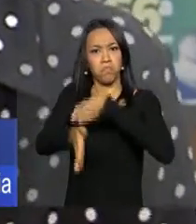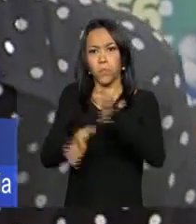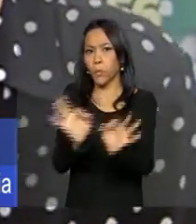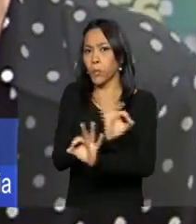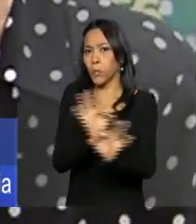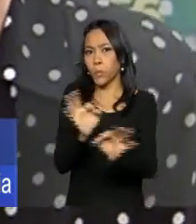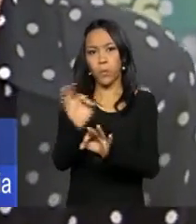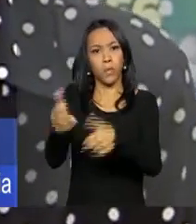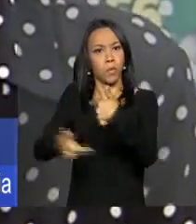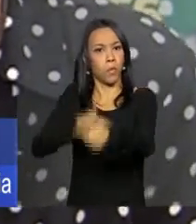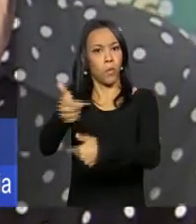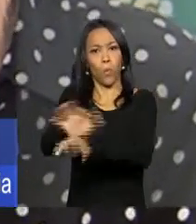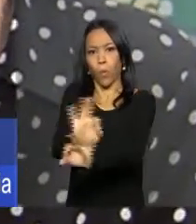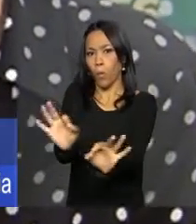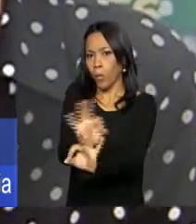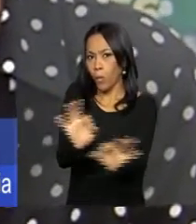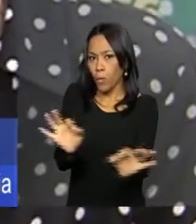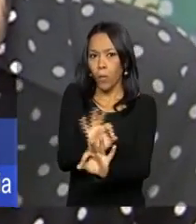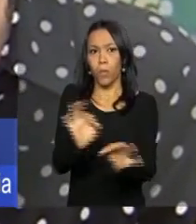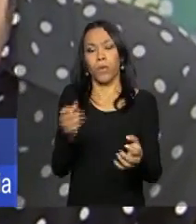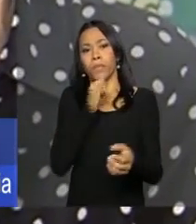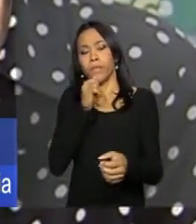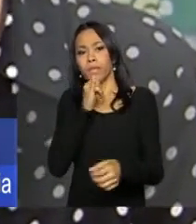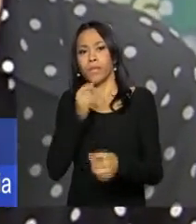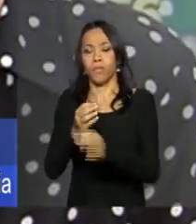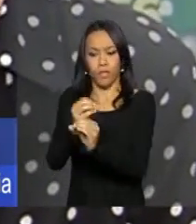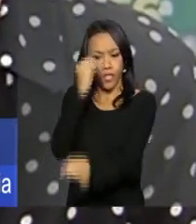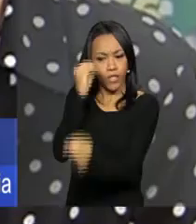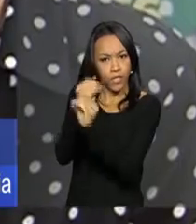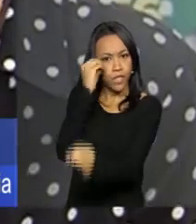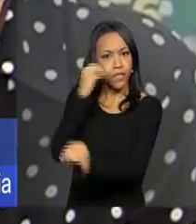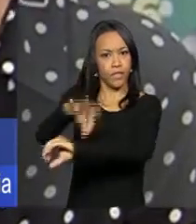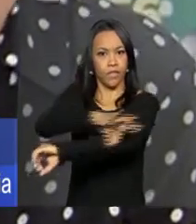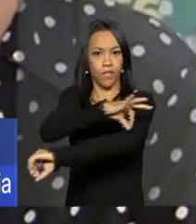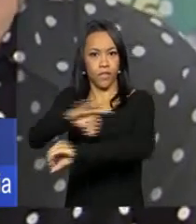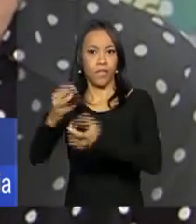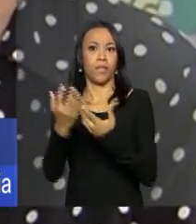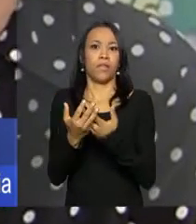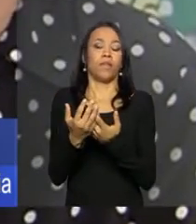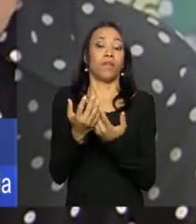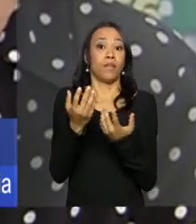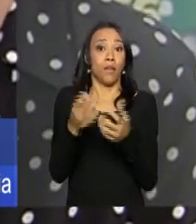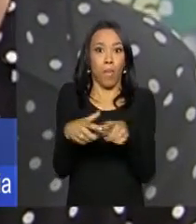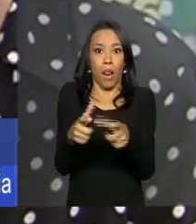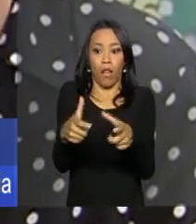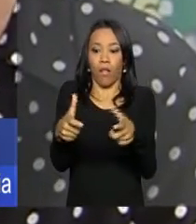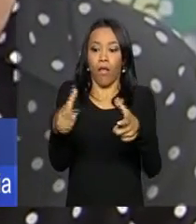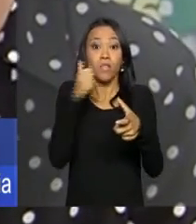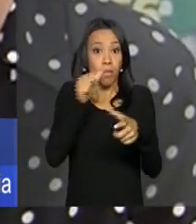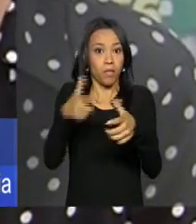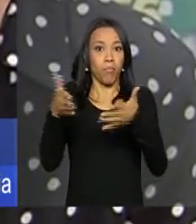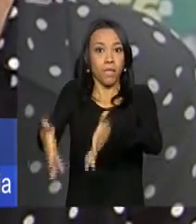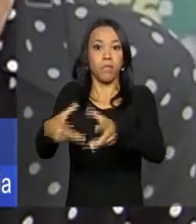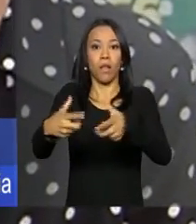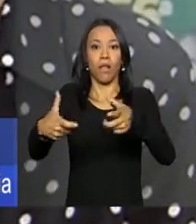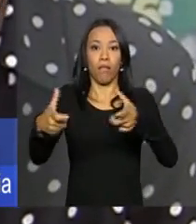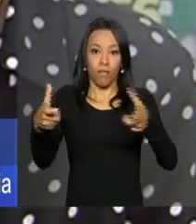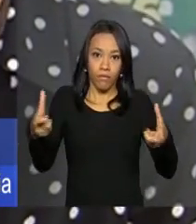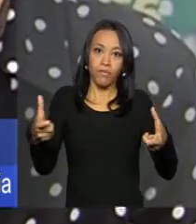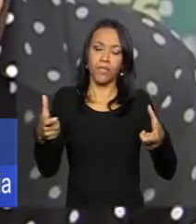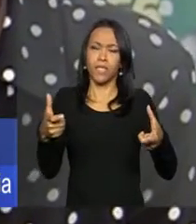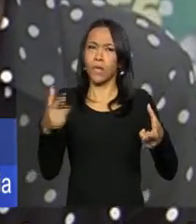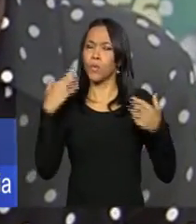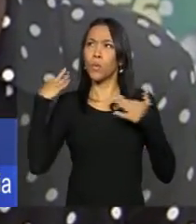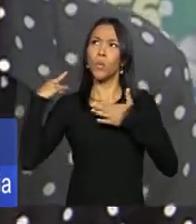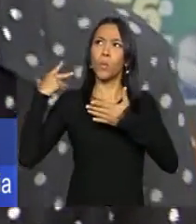labutavam, como exatas, engenharias, elas estão aumentando. Então, houve uma